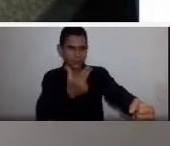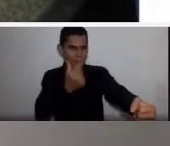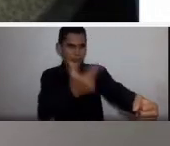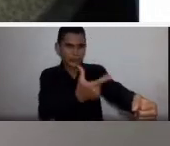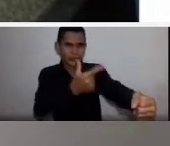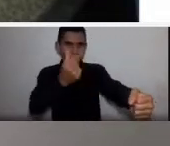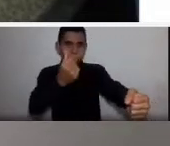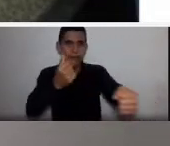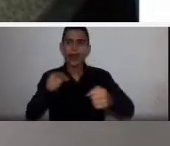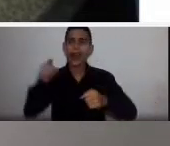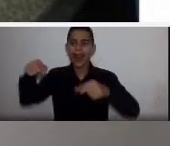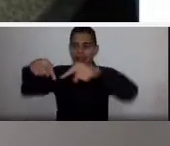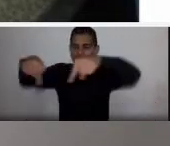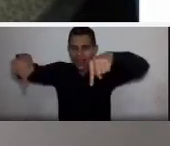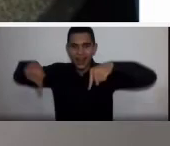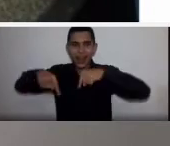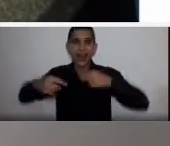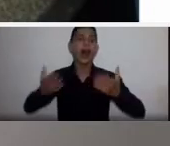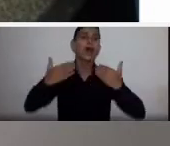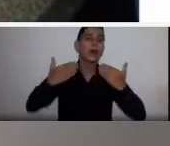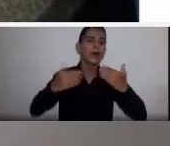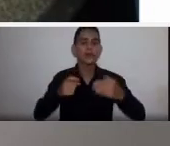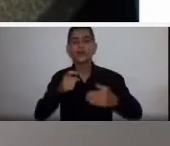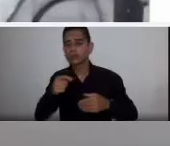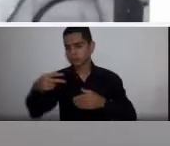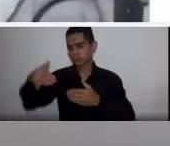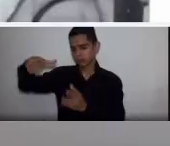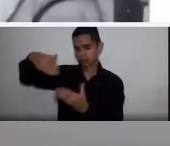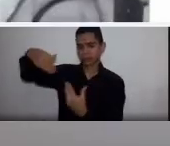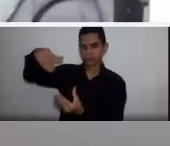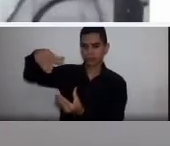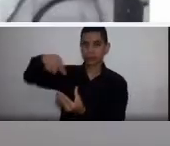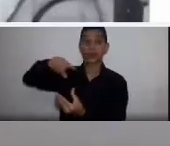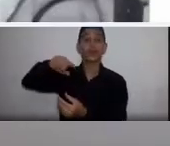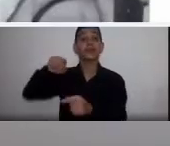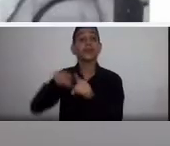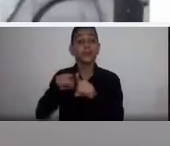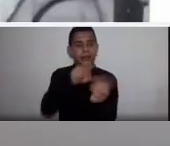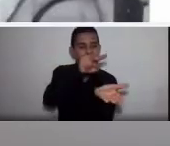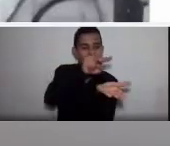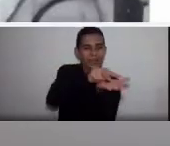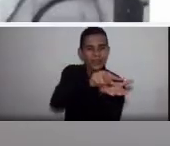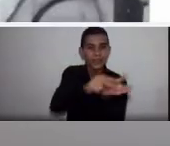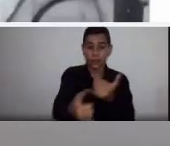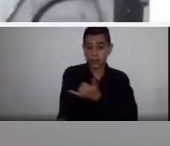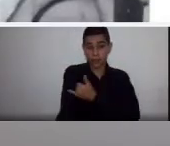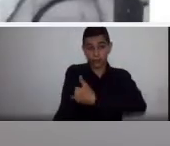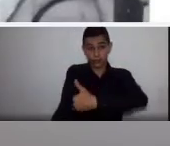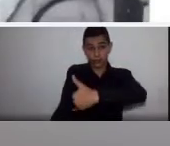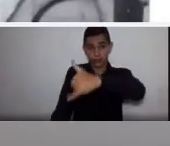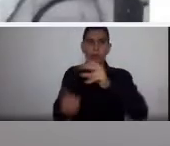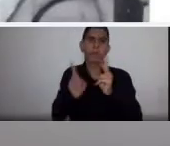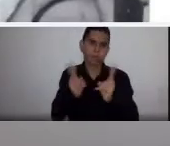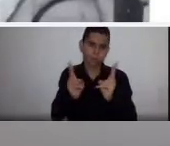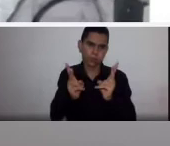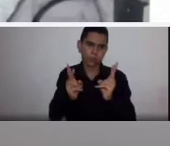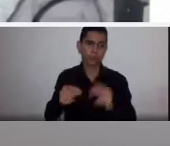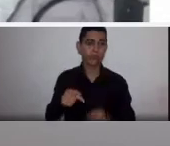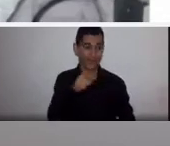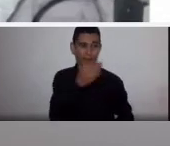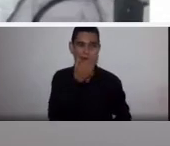sala, conectadas ao paciente para serem repostas depois. Nesse paciente, eu retirei 6 bolsas,